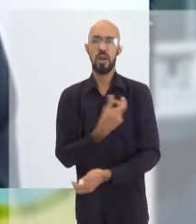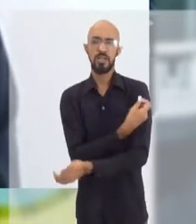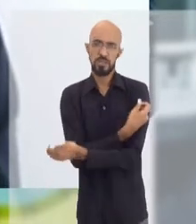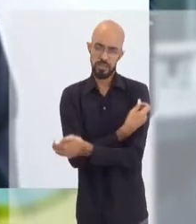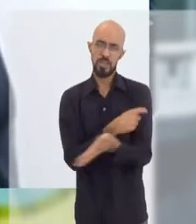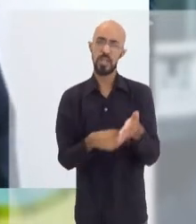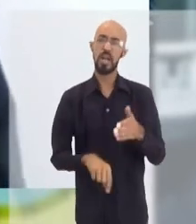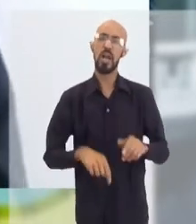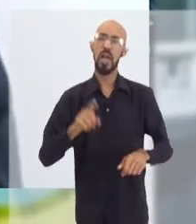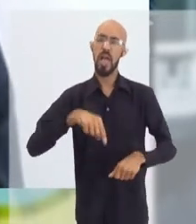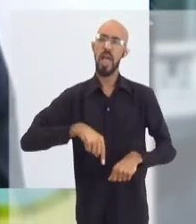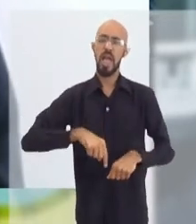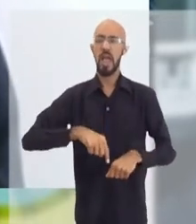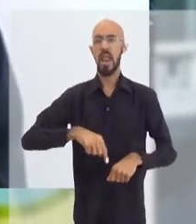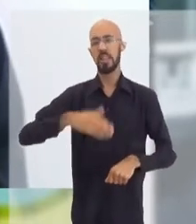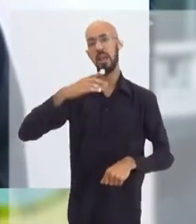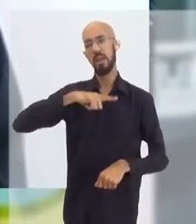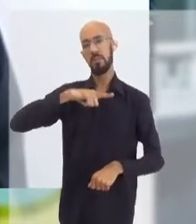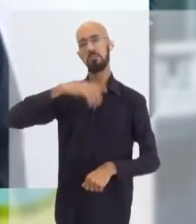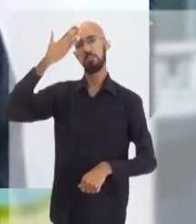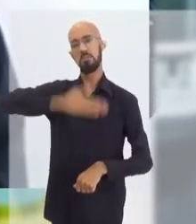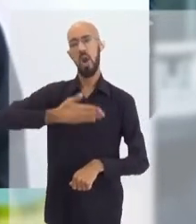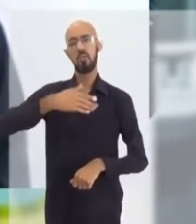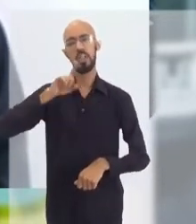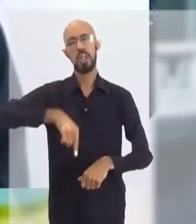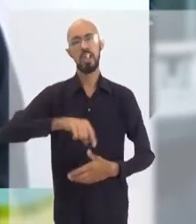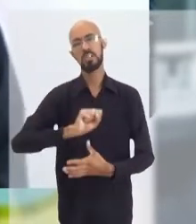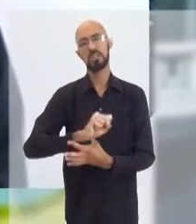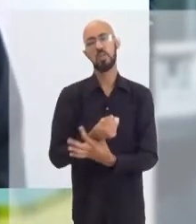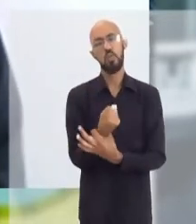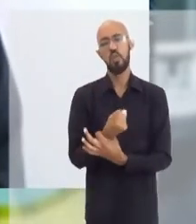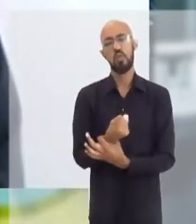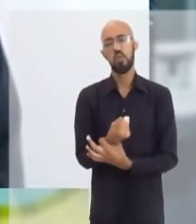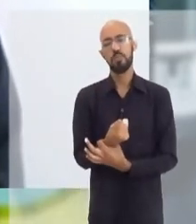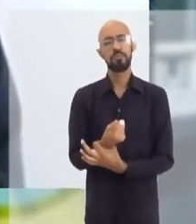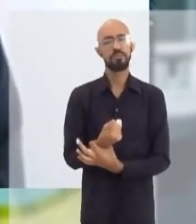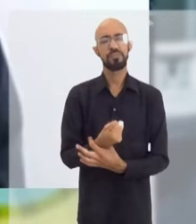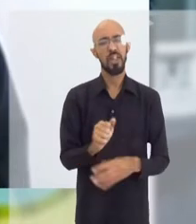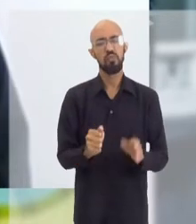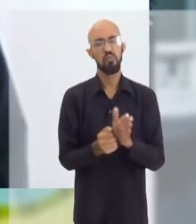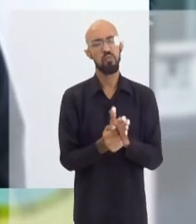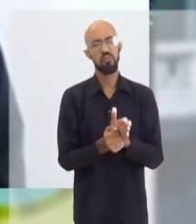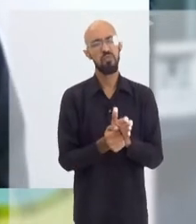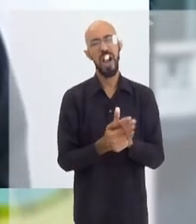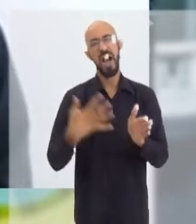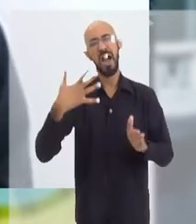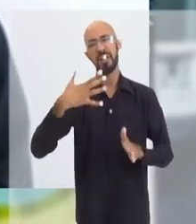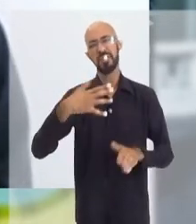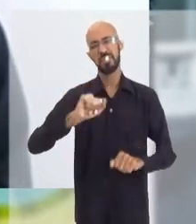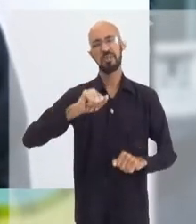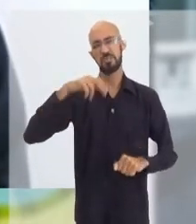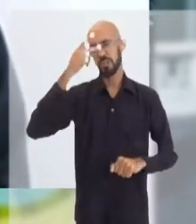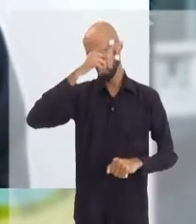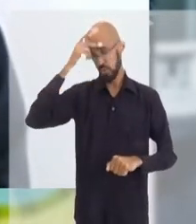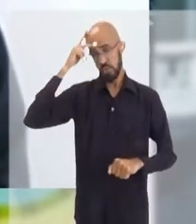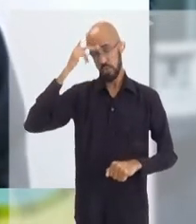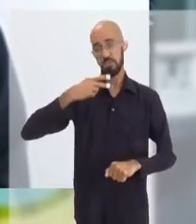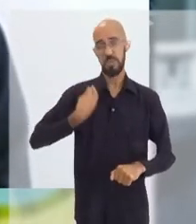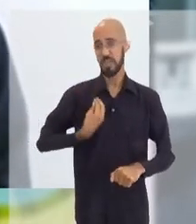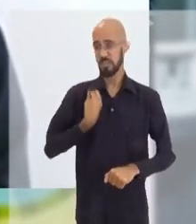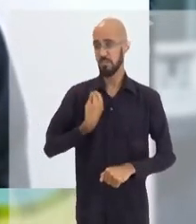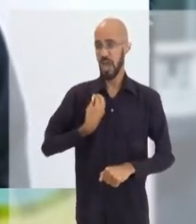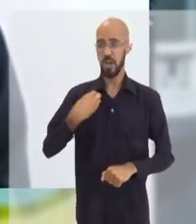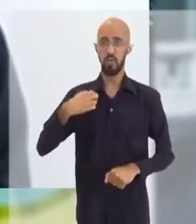A vacina se demonstrou extremamente segura nos estudos pré-licenciamento, com dezenas de milhares de indivíduos que